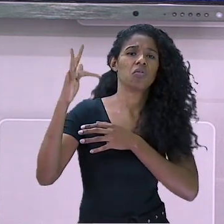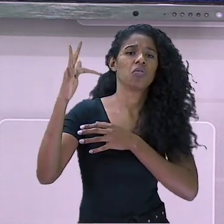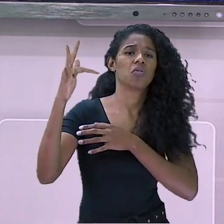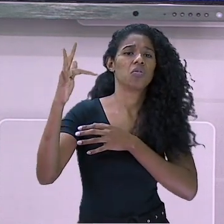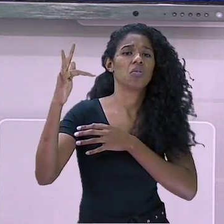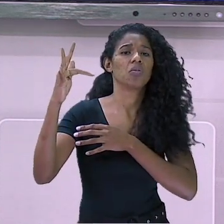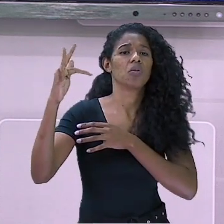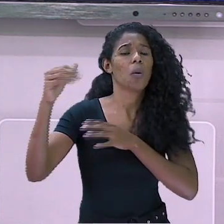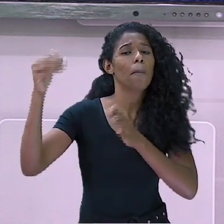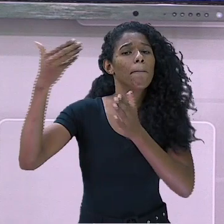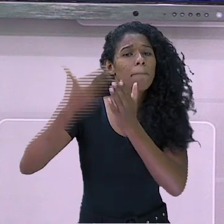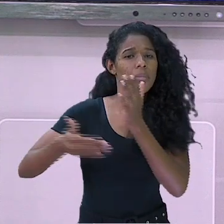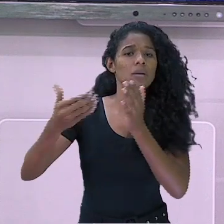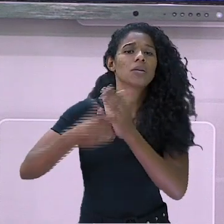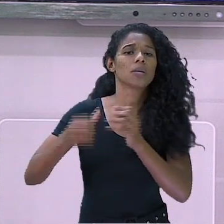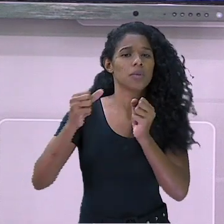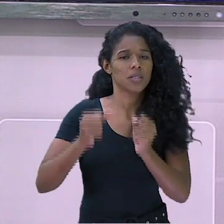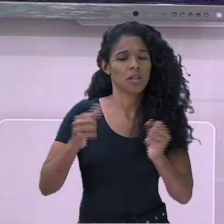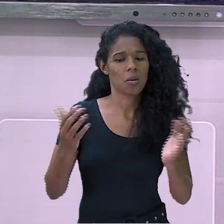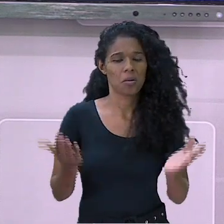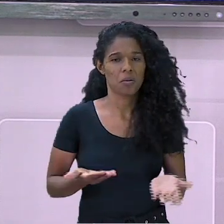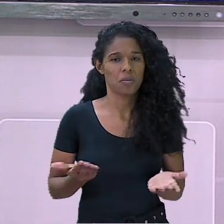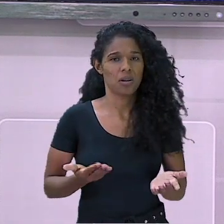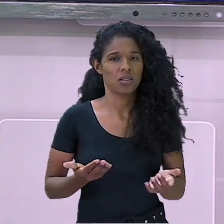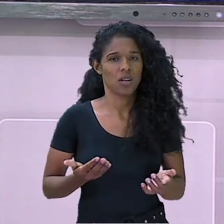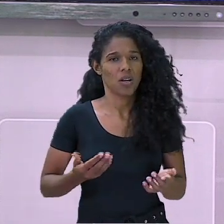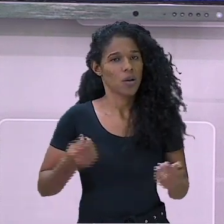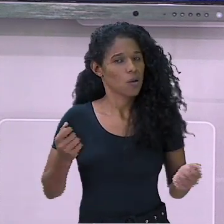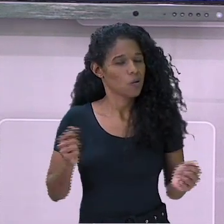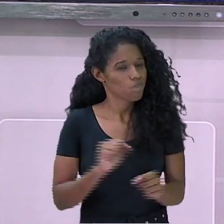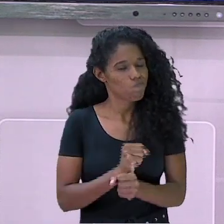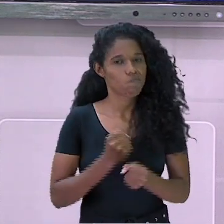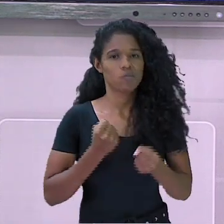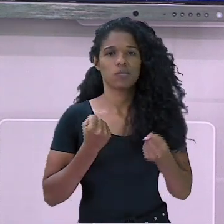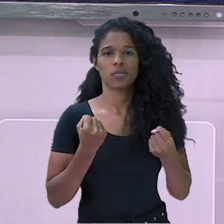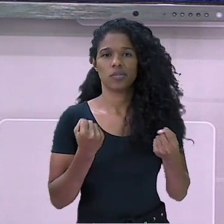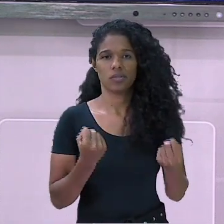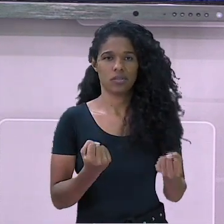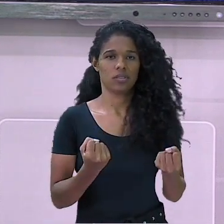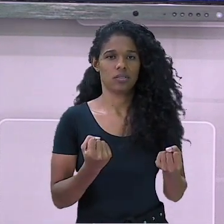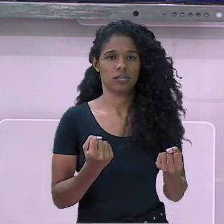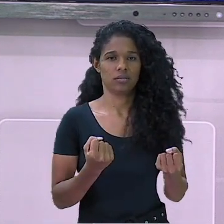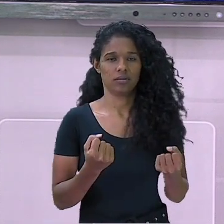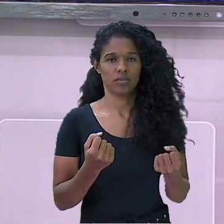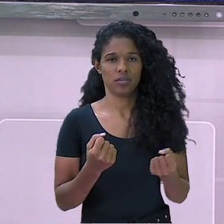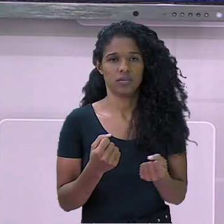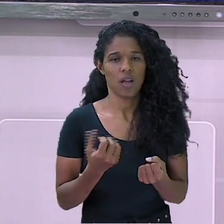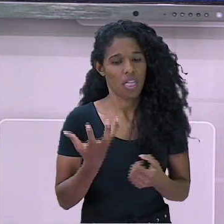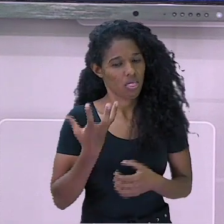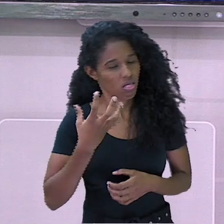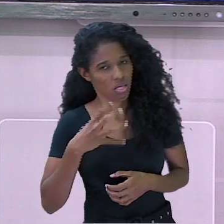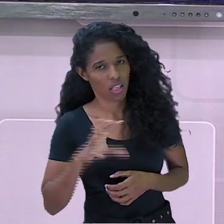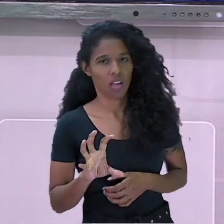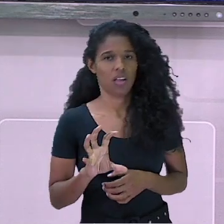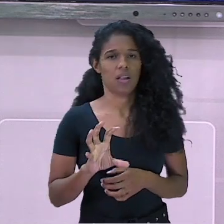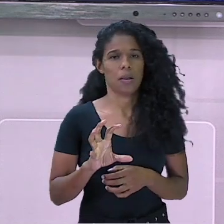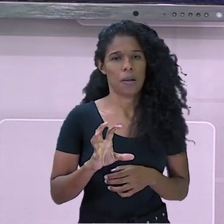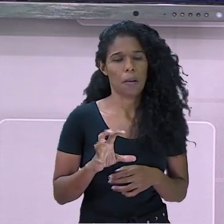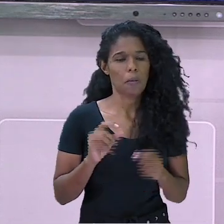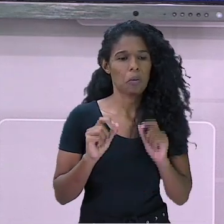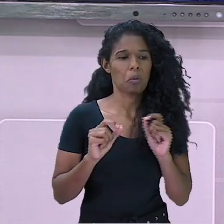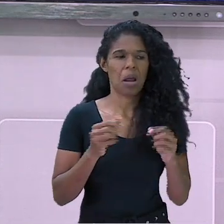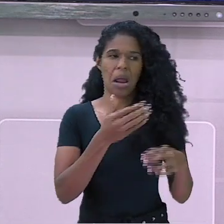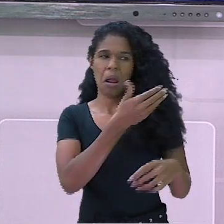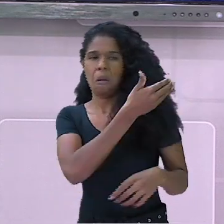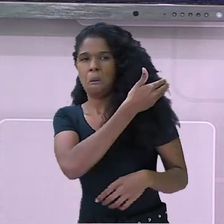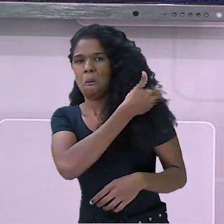inacessível, indesejável. E como não queremos este peso para nossas vidas, nem para